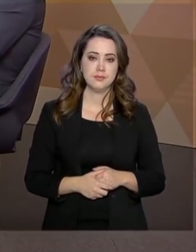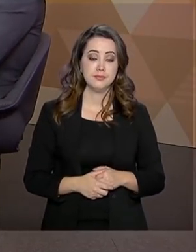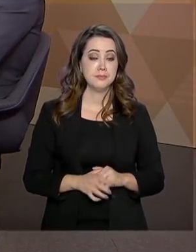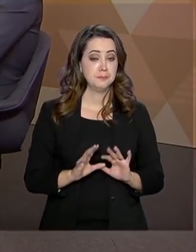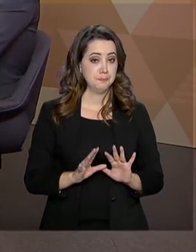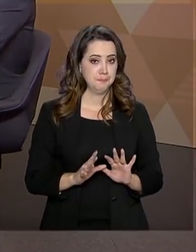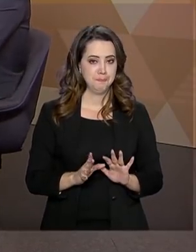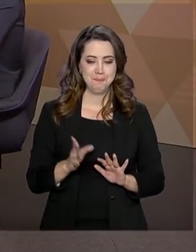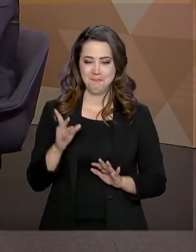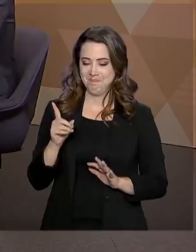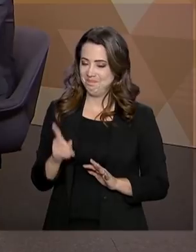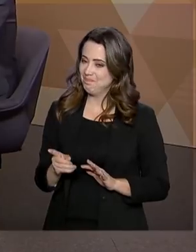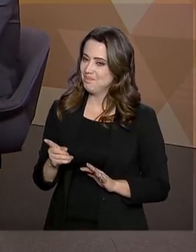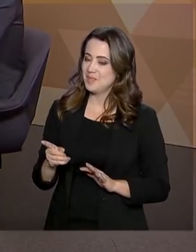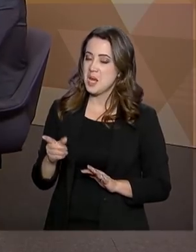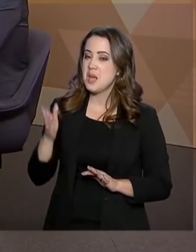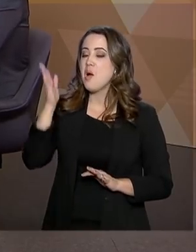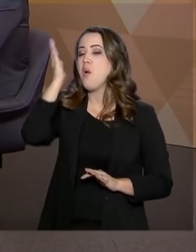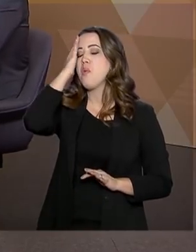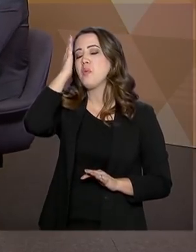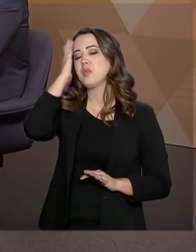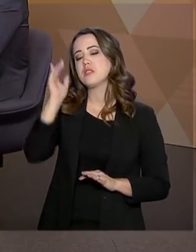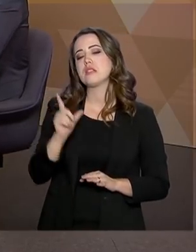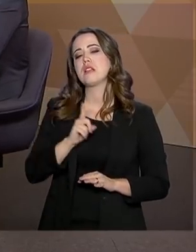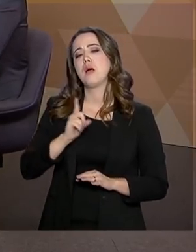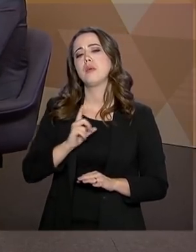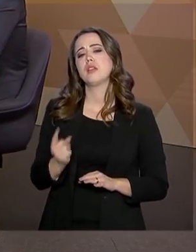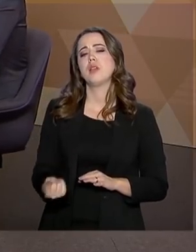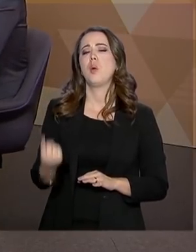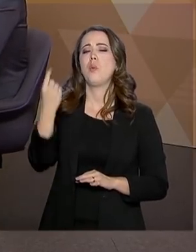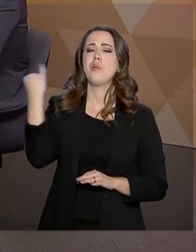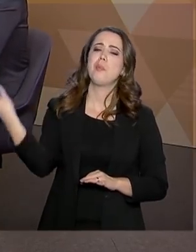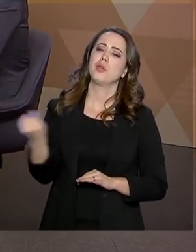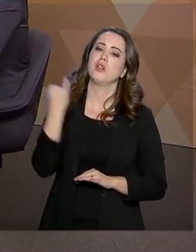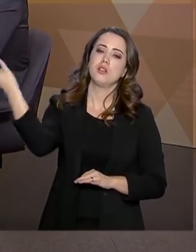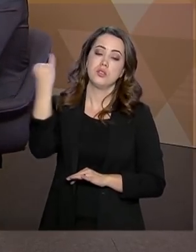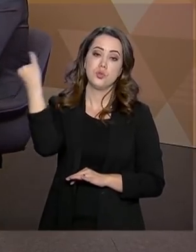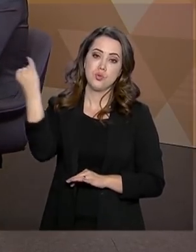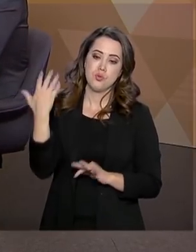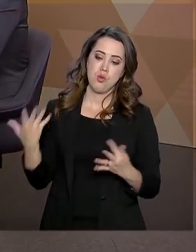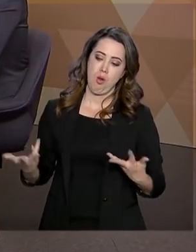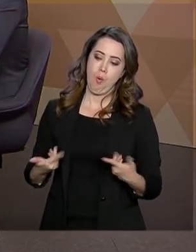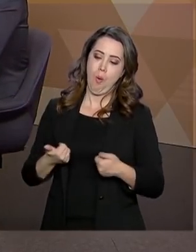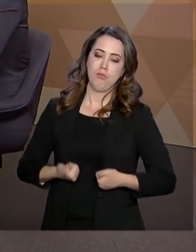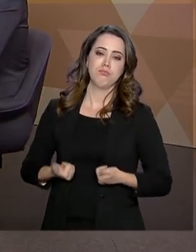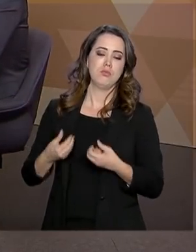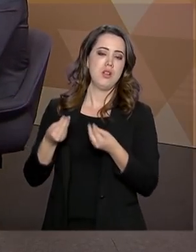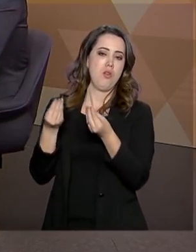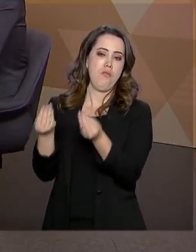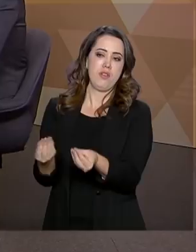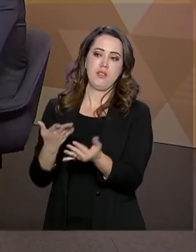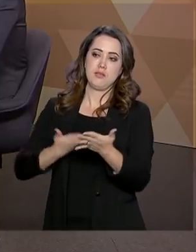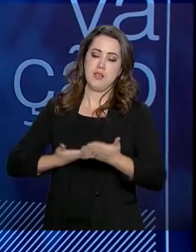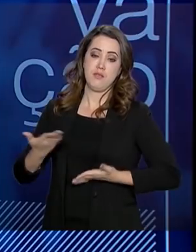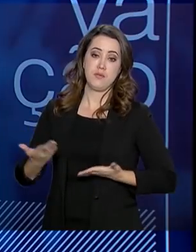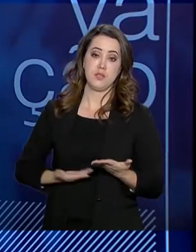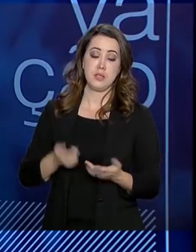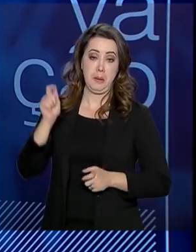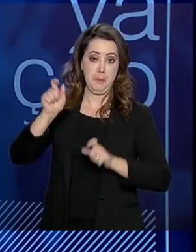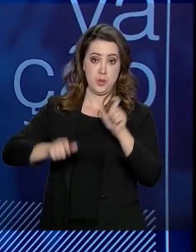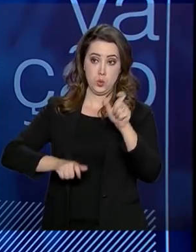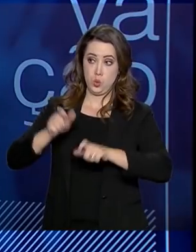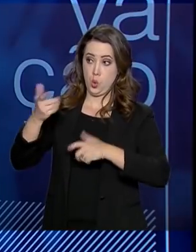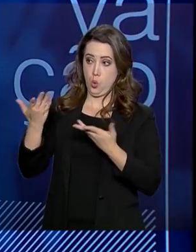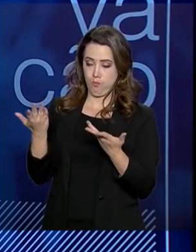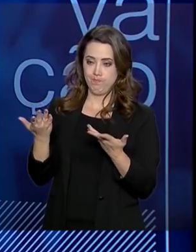Você sabe que um elemento fundamental na qualidade de serviço é o prestador de serviço, nesse